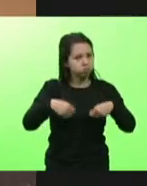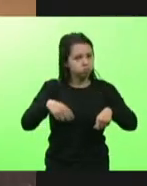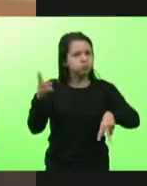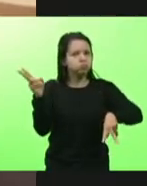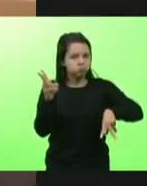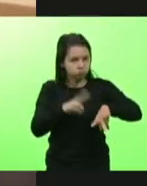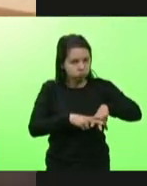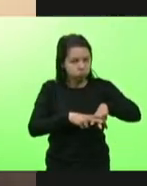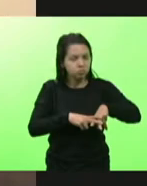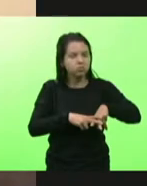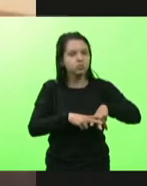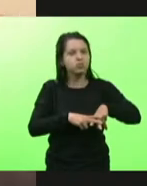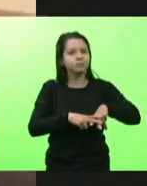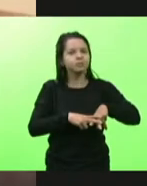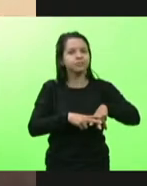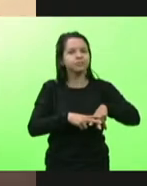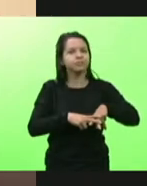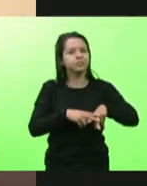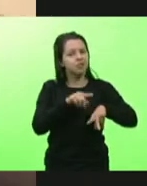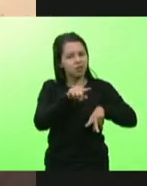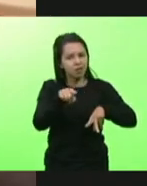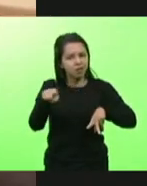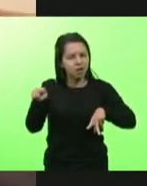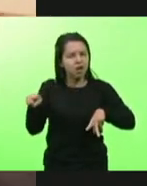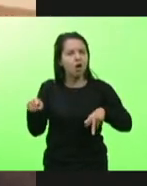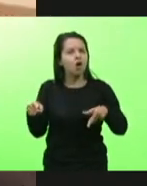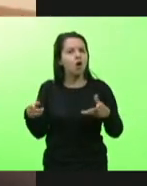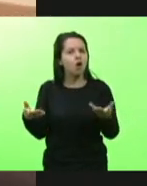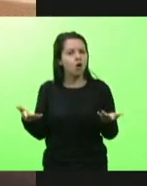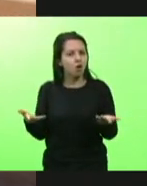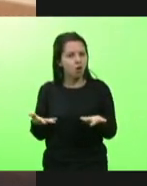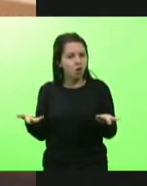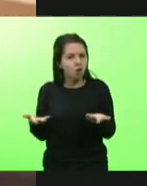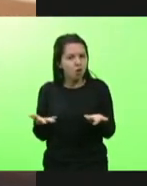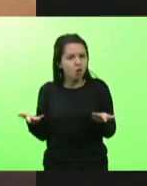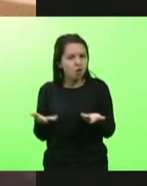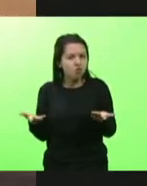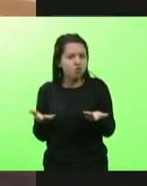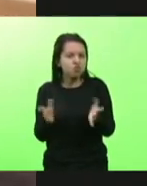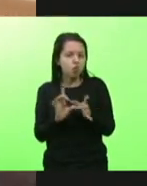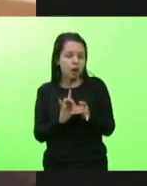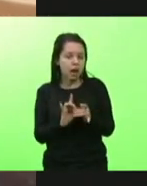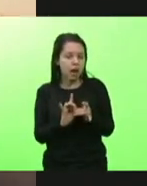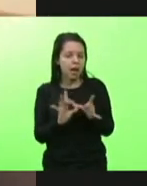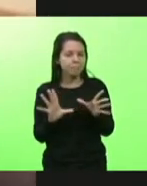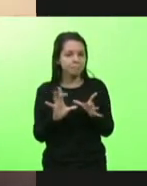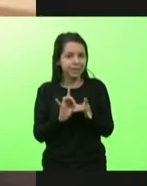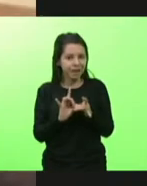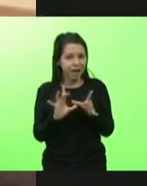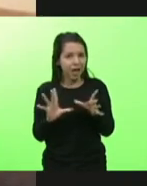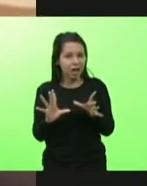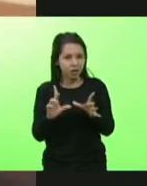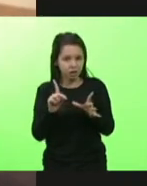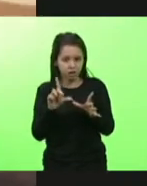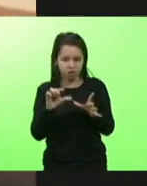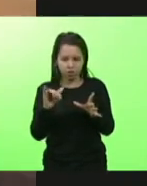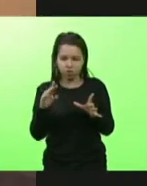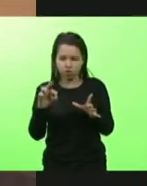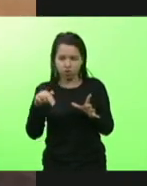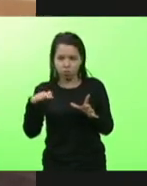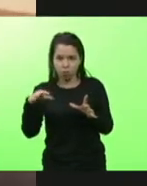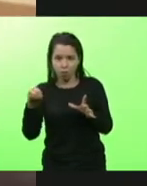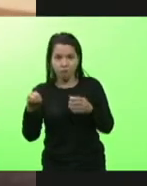E são esses que hoje o liberalismo diz que pedofilia é uma